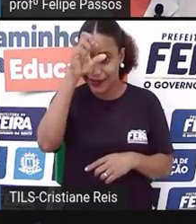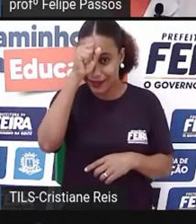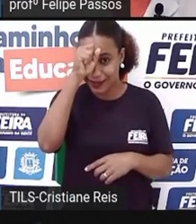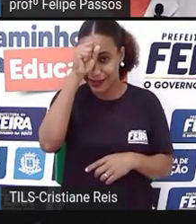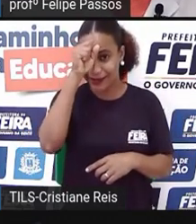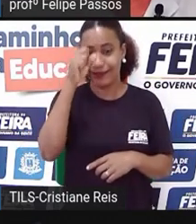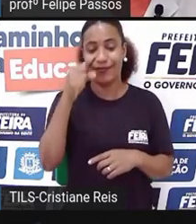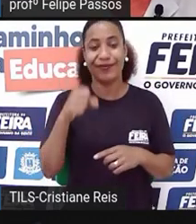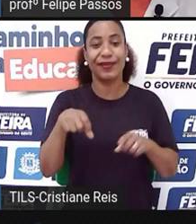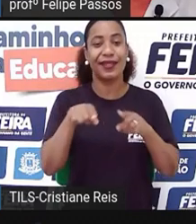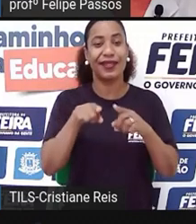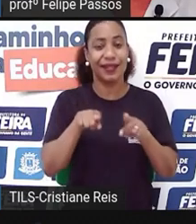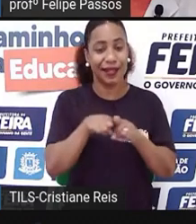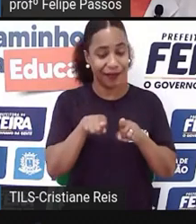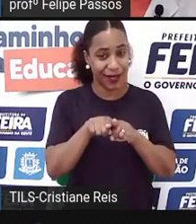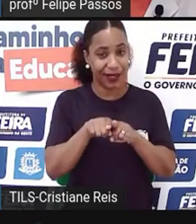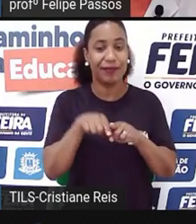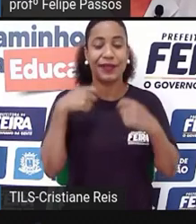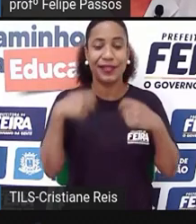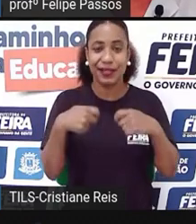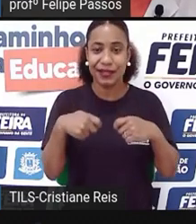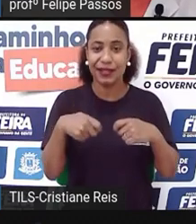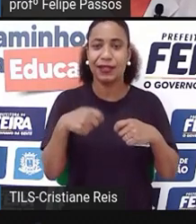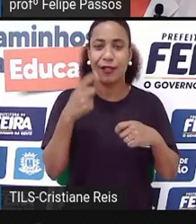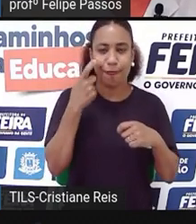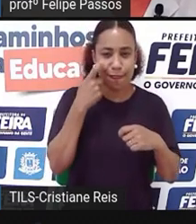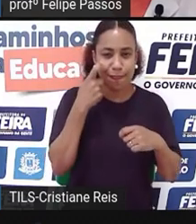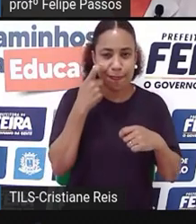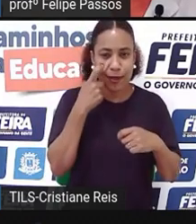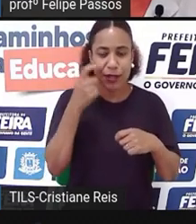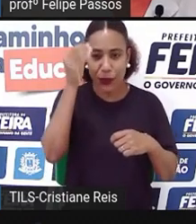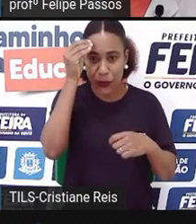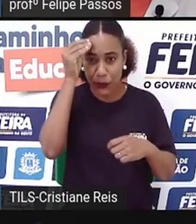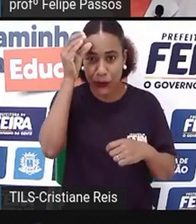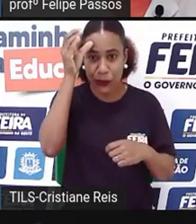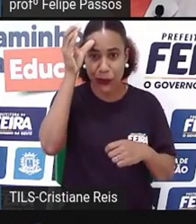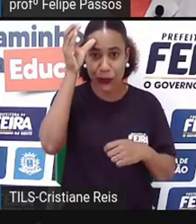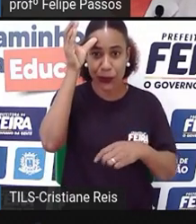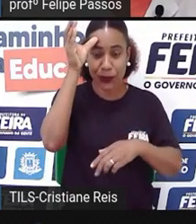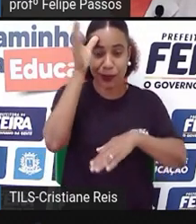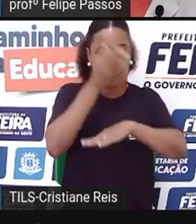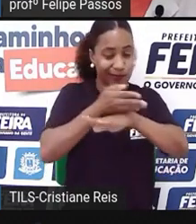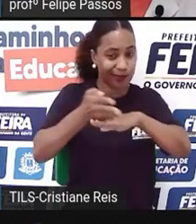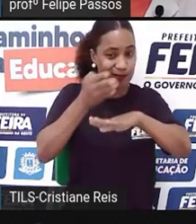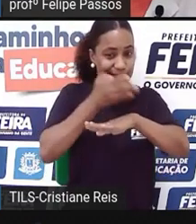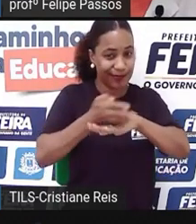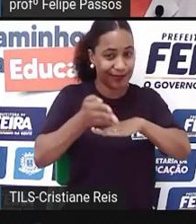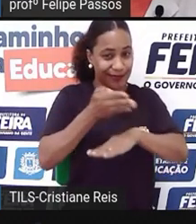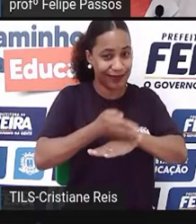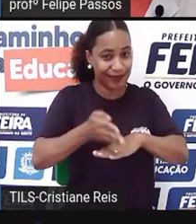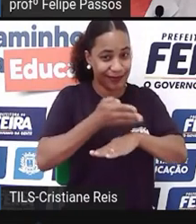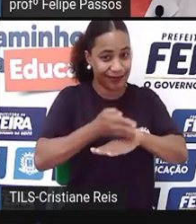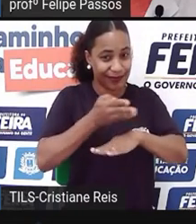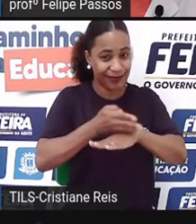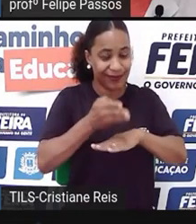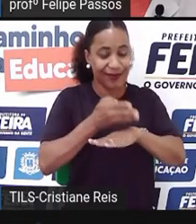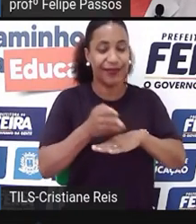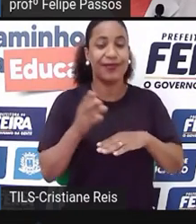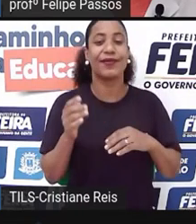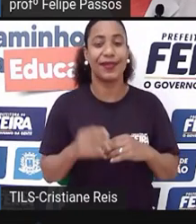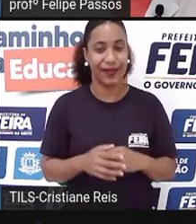constante atualização desse conhecimento que você tem. E você pode começar